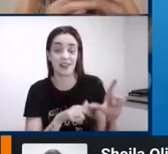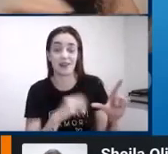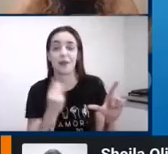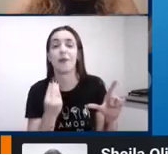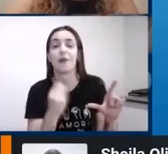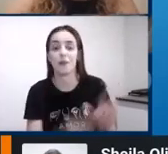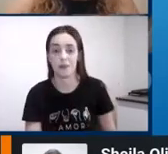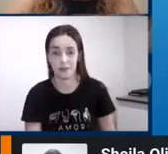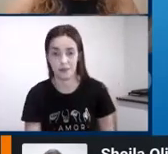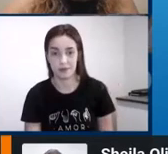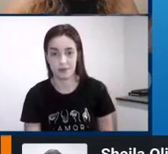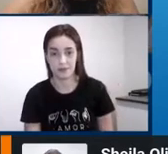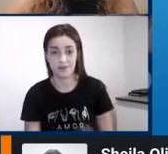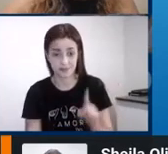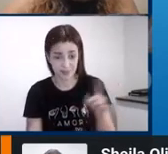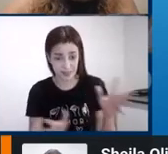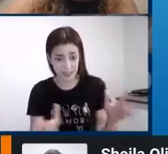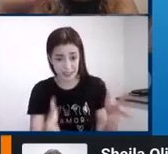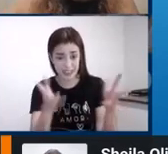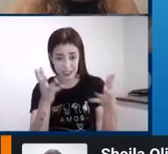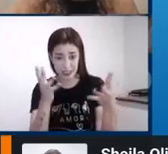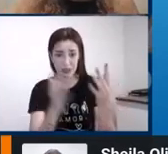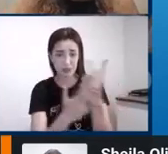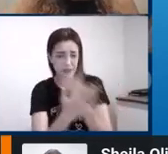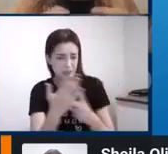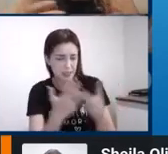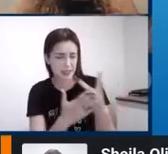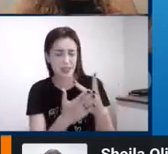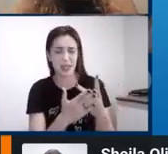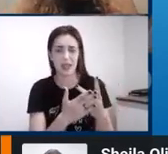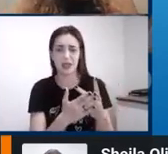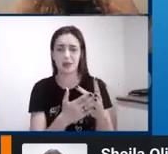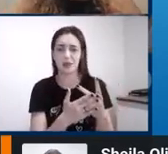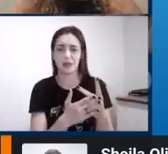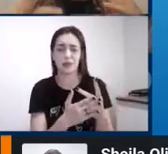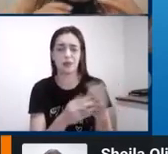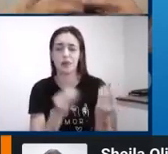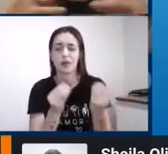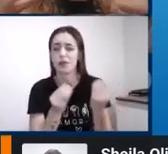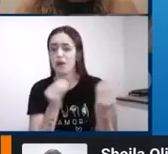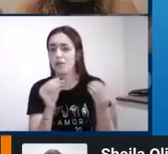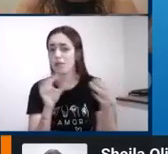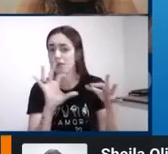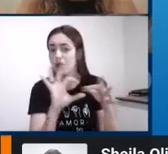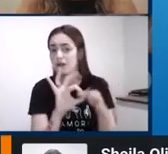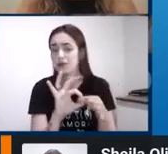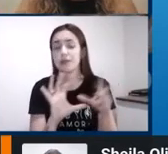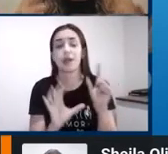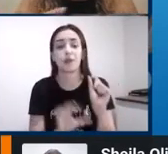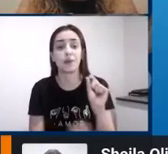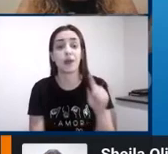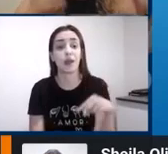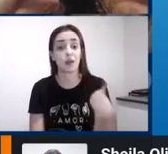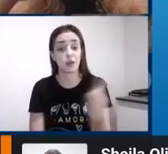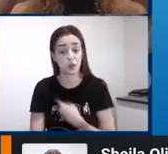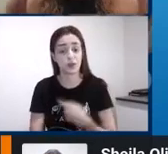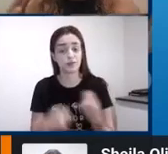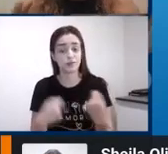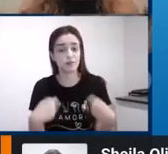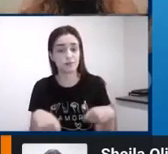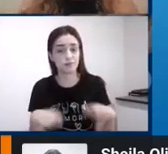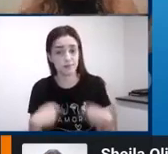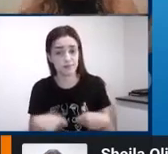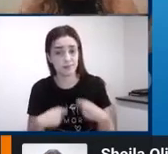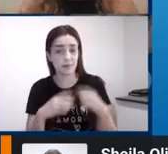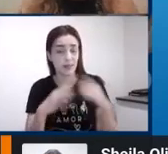Esses estímulos gráficos eles normalmente estão associados com a necessidade da gente ter